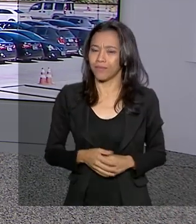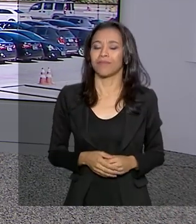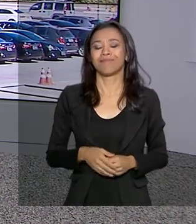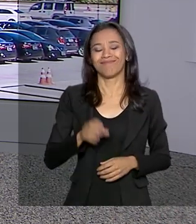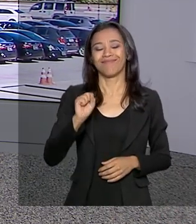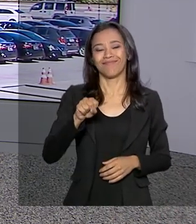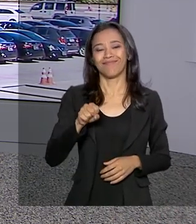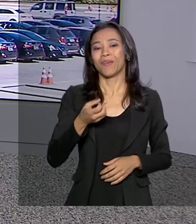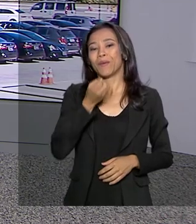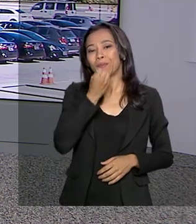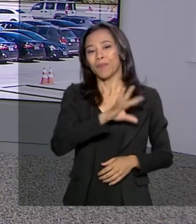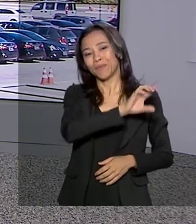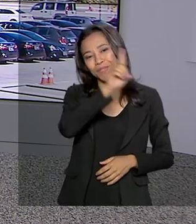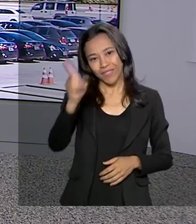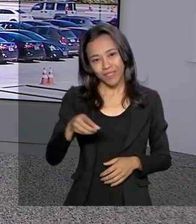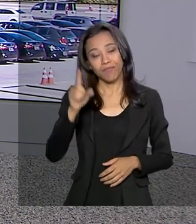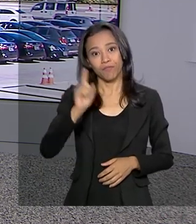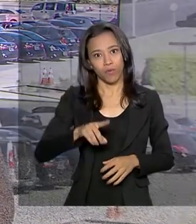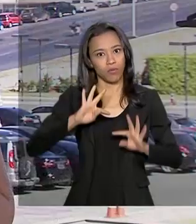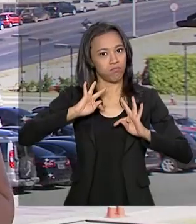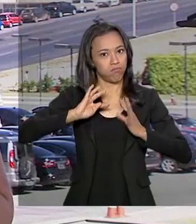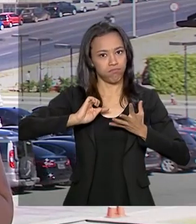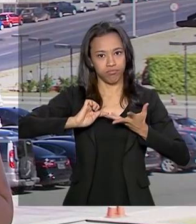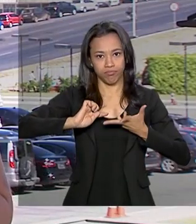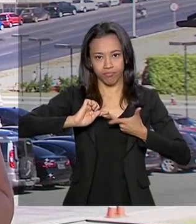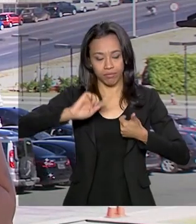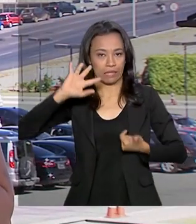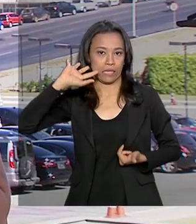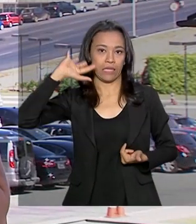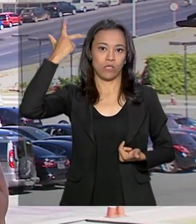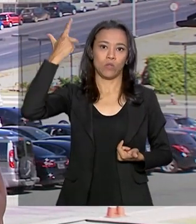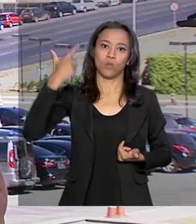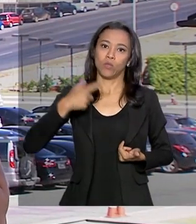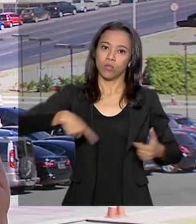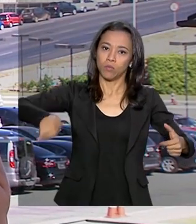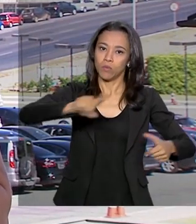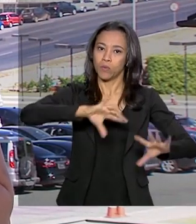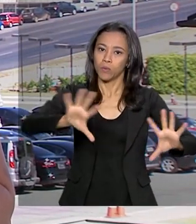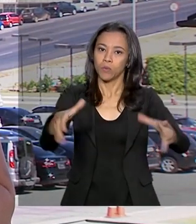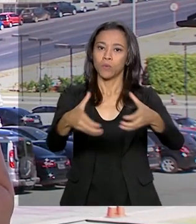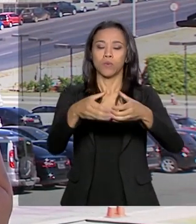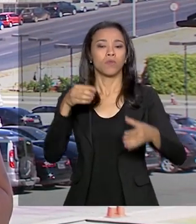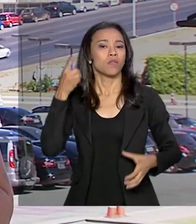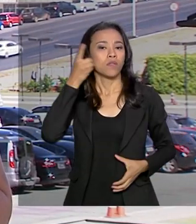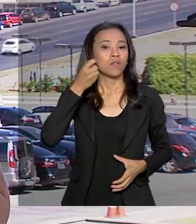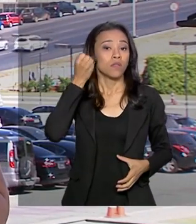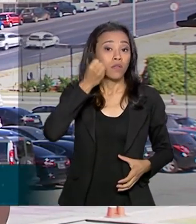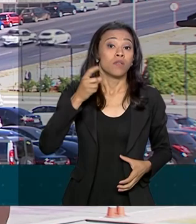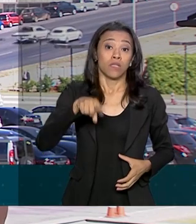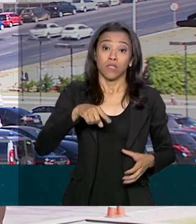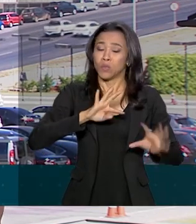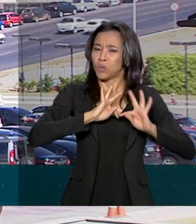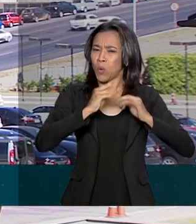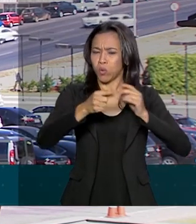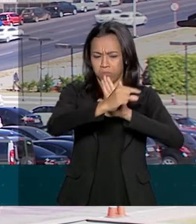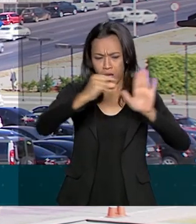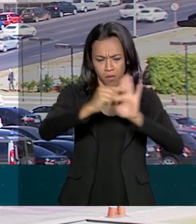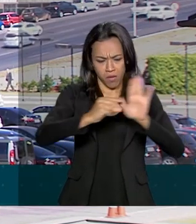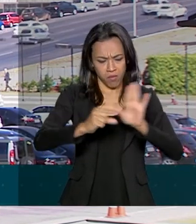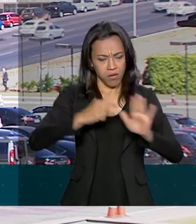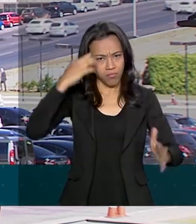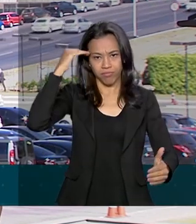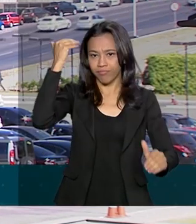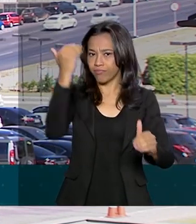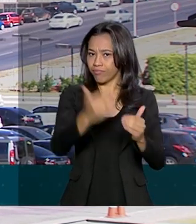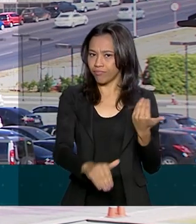dia a você e a todos. Muitas decisões tomadas aí pelos parlamentares. O plenário da Câmara rejeitou todos os destaques apresentados a essa MP